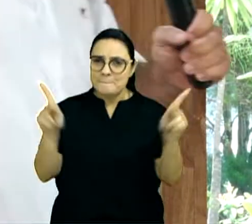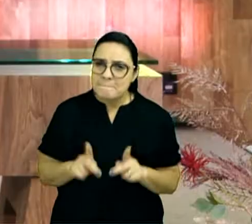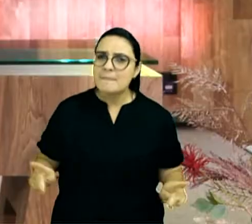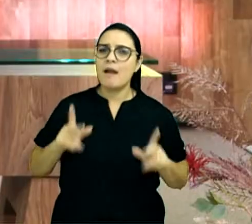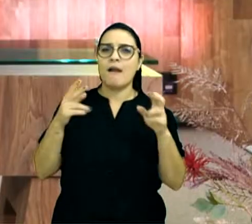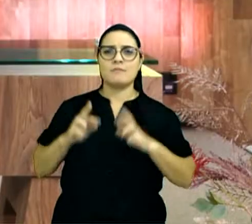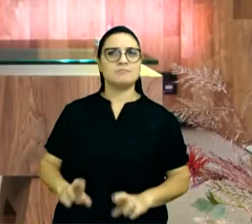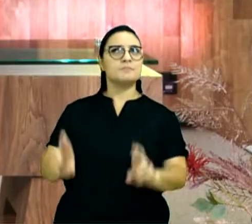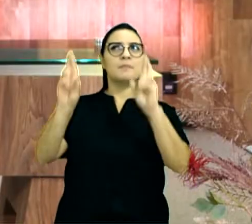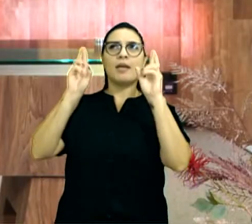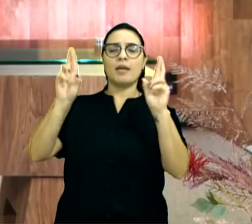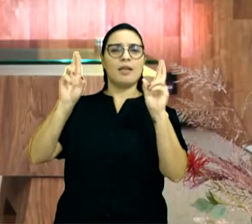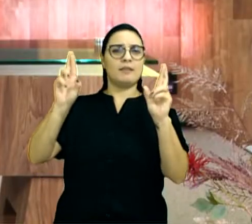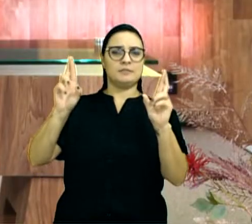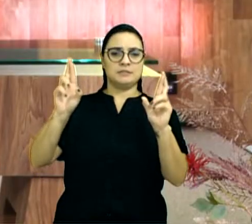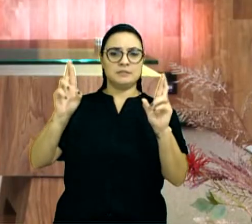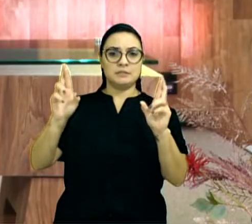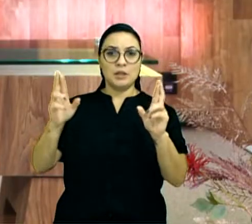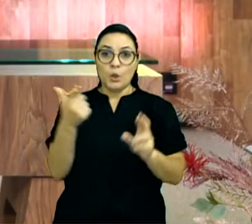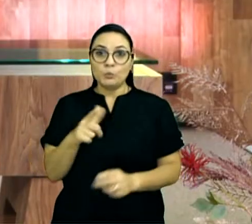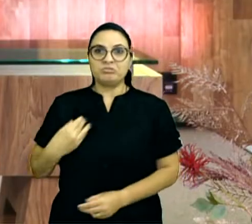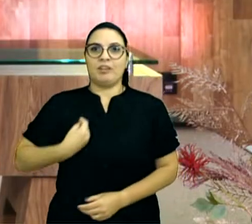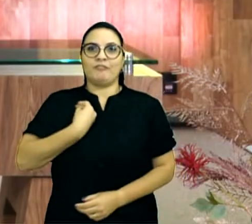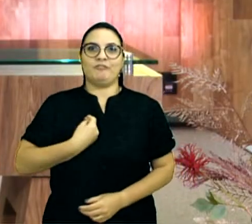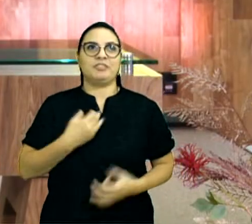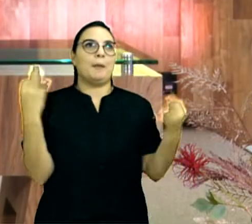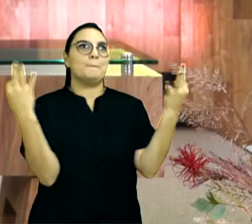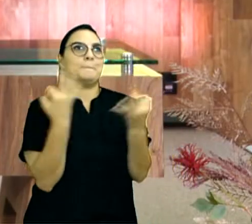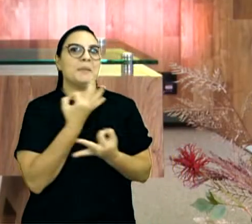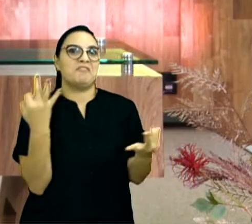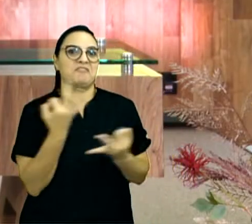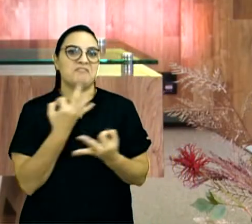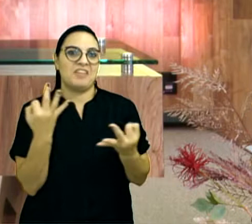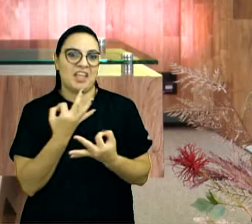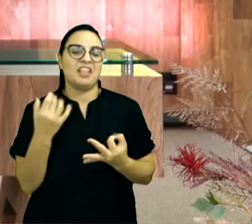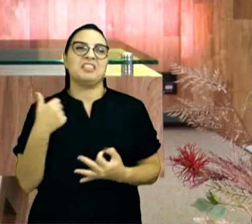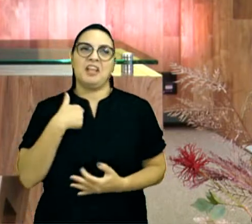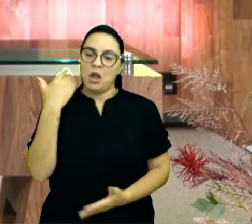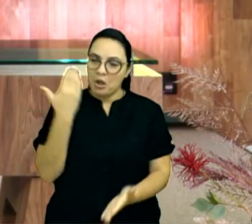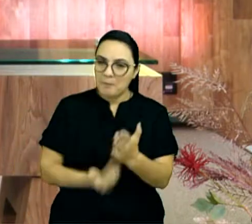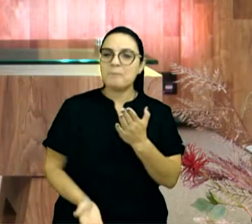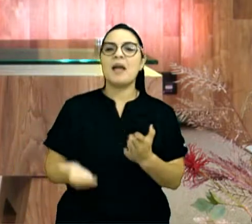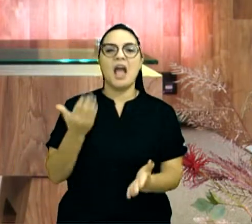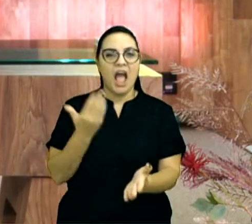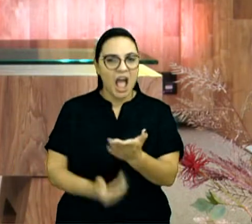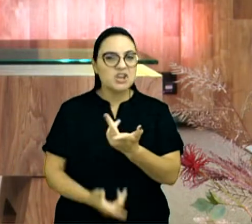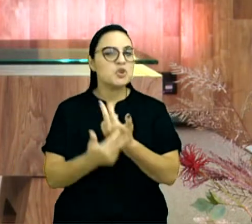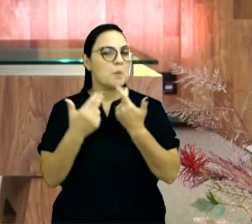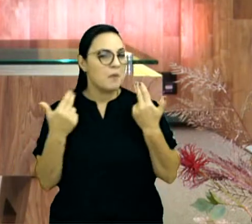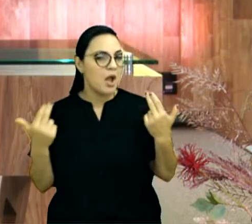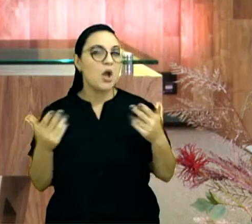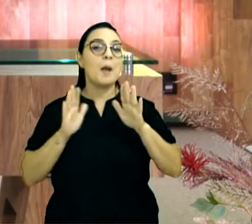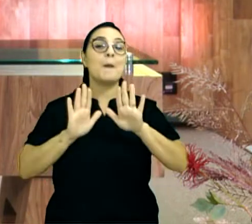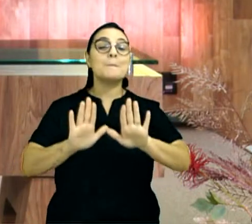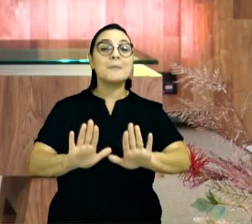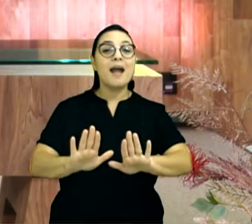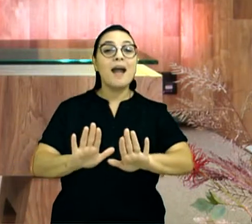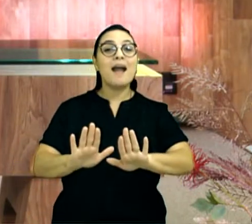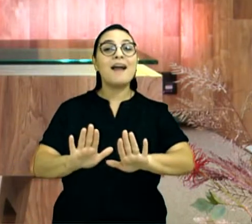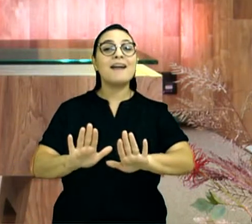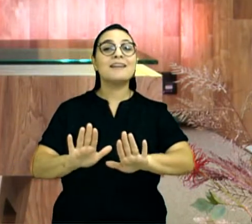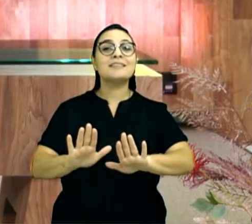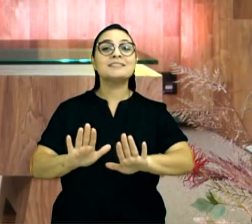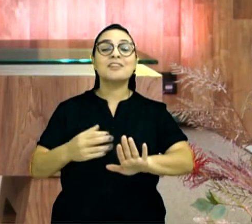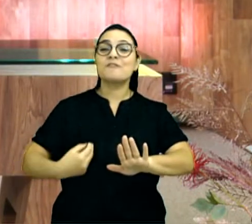tudo acontece as mesmas maravilhas, que a gente perde voo também, que a gente, né, perde algumas coisas, mas o